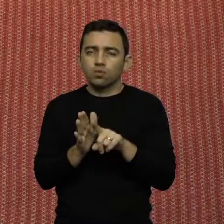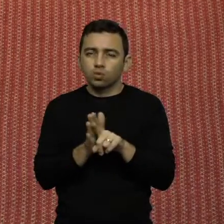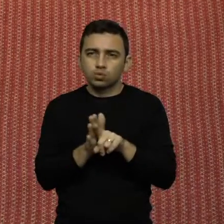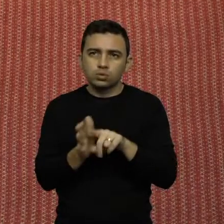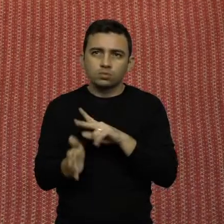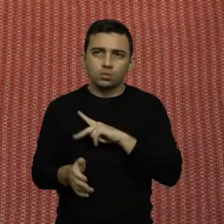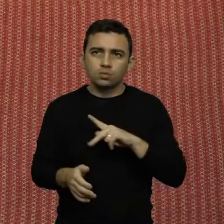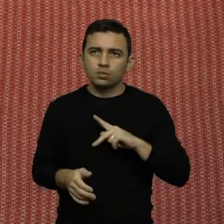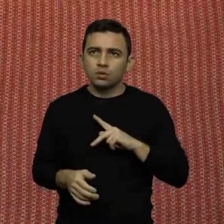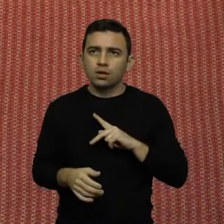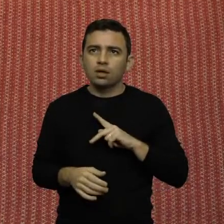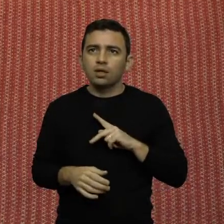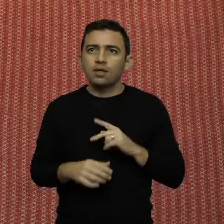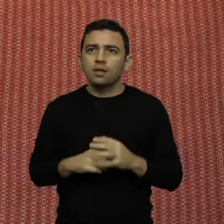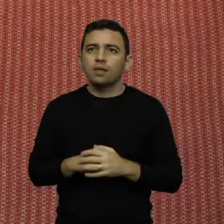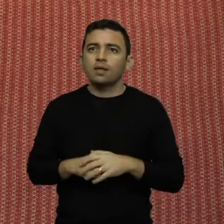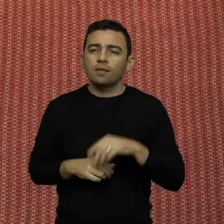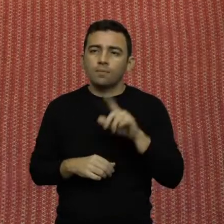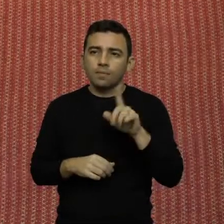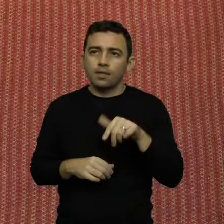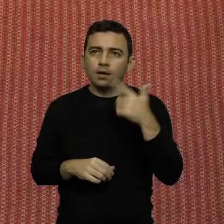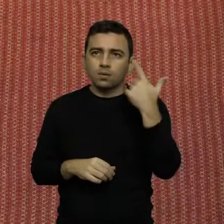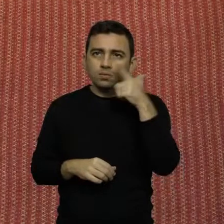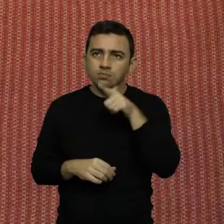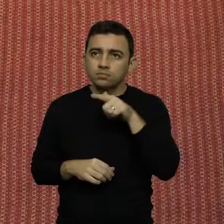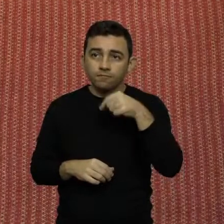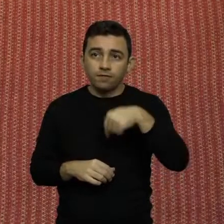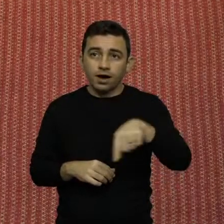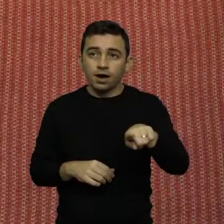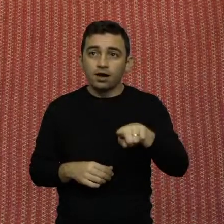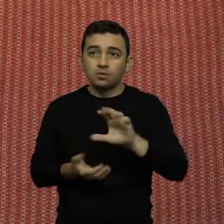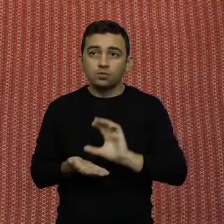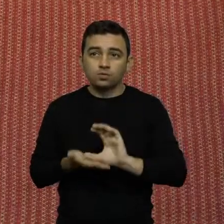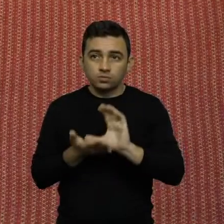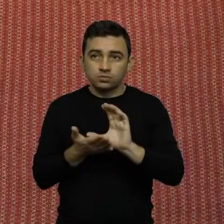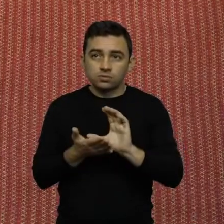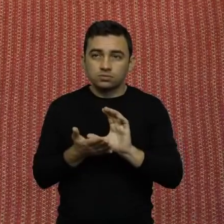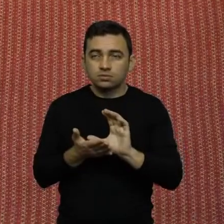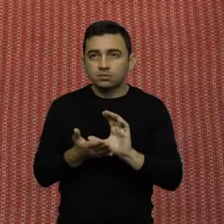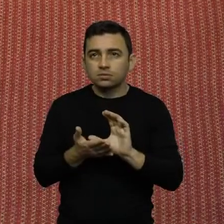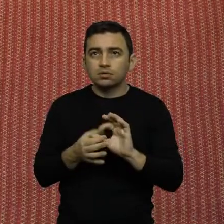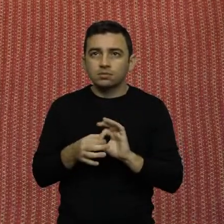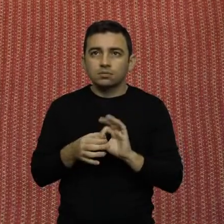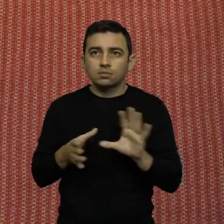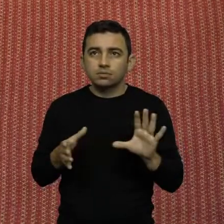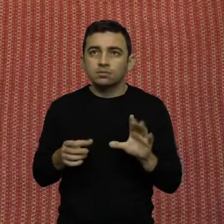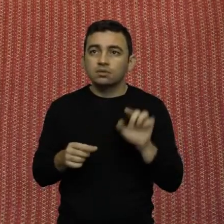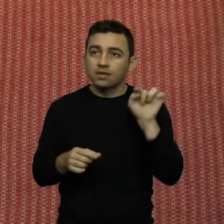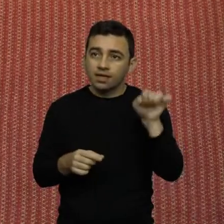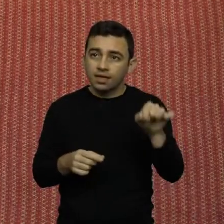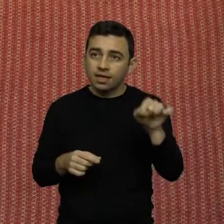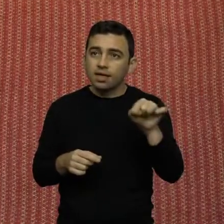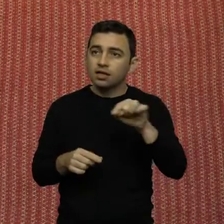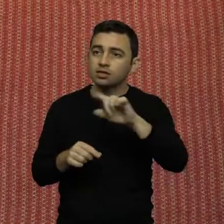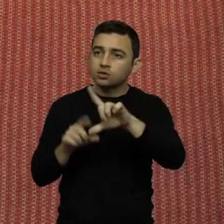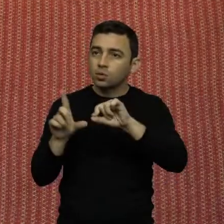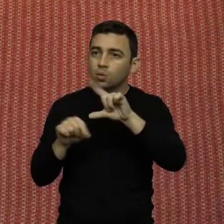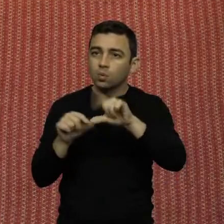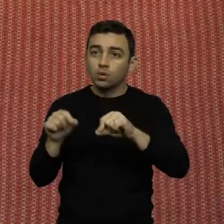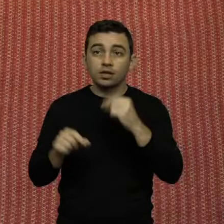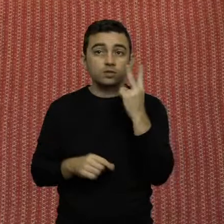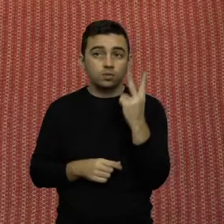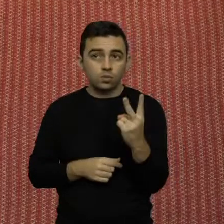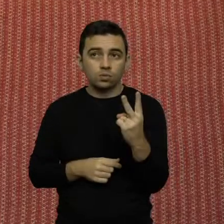o cara que ia para o conselho deliberativo e ele ia indicar os outros dois